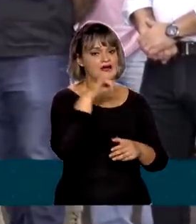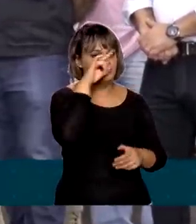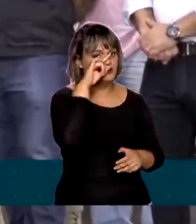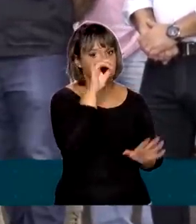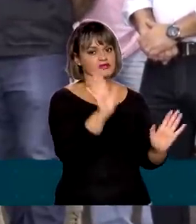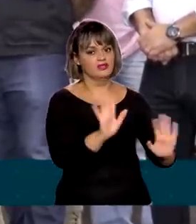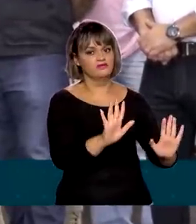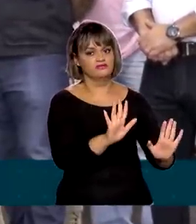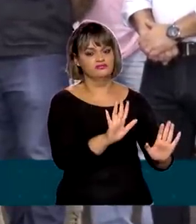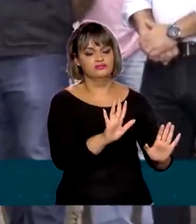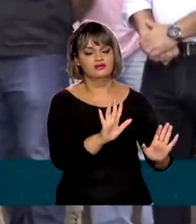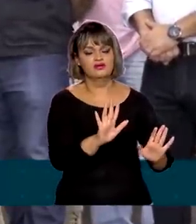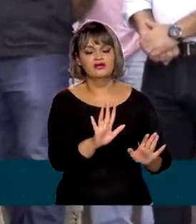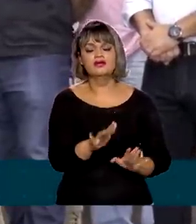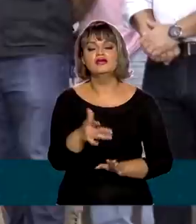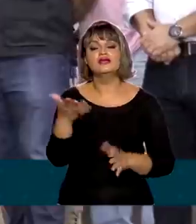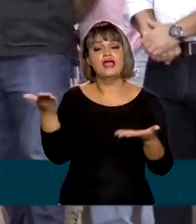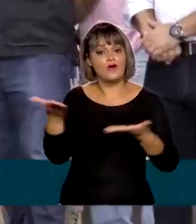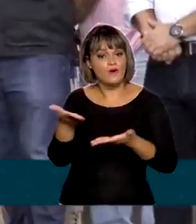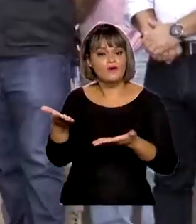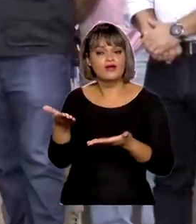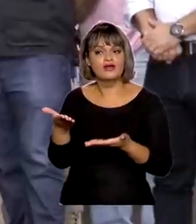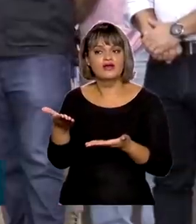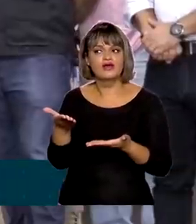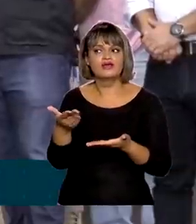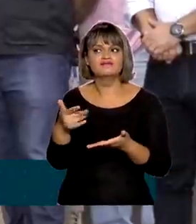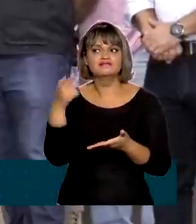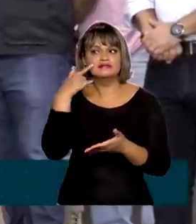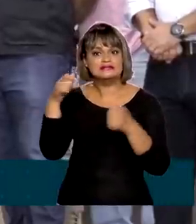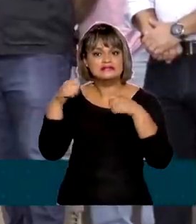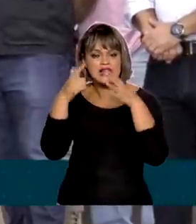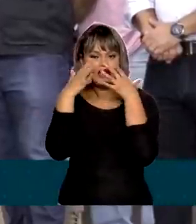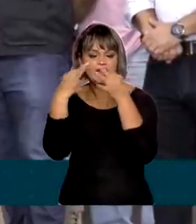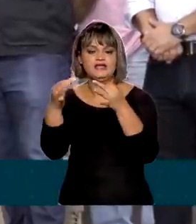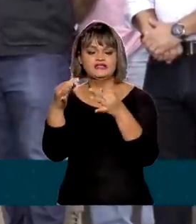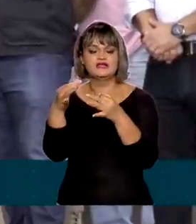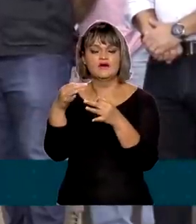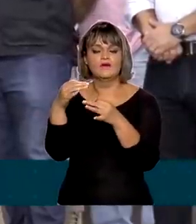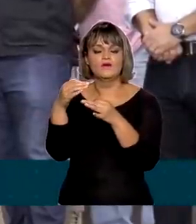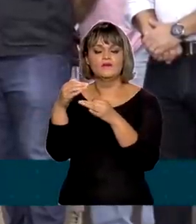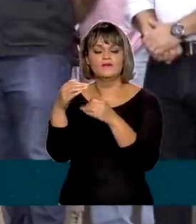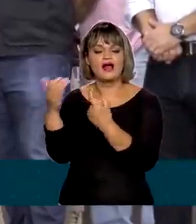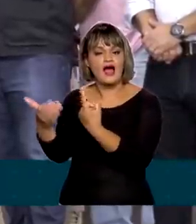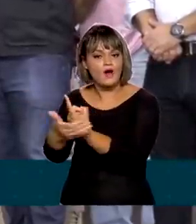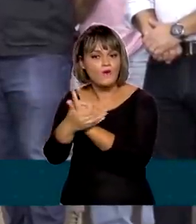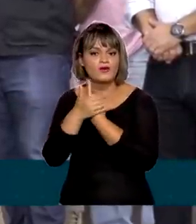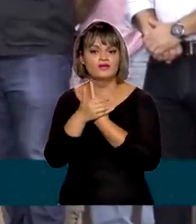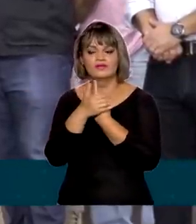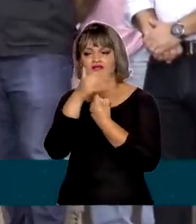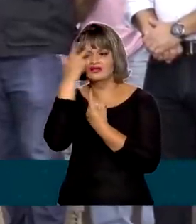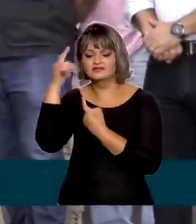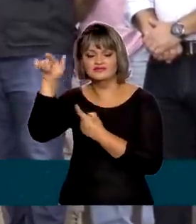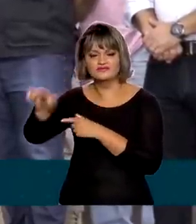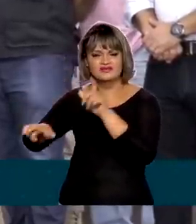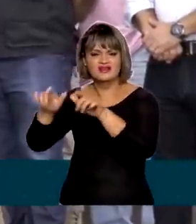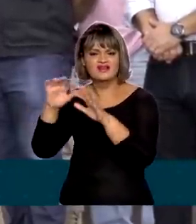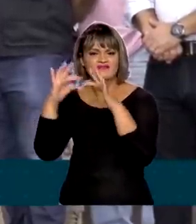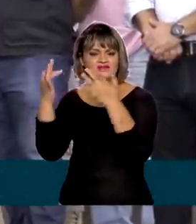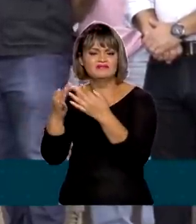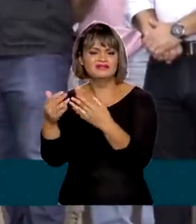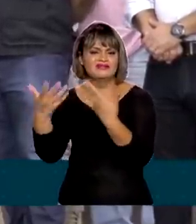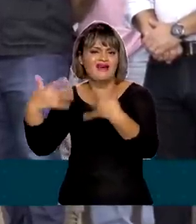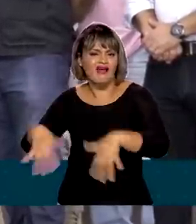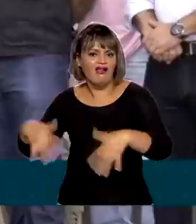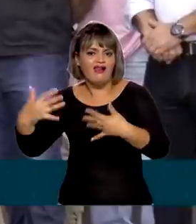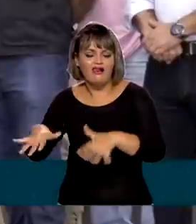E assim, há nesse momento uma atenção especial para o acolhimento, abrigamento dessas famílias, onde há inclusive recursos